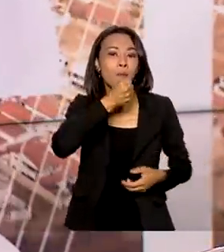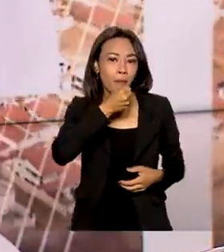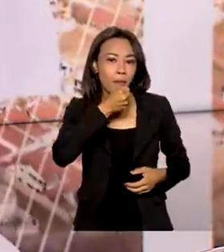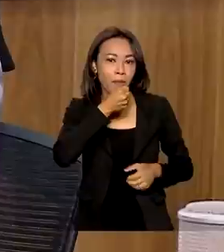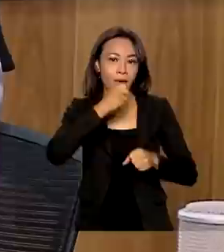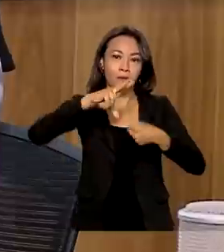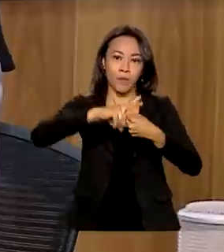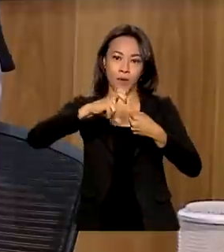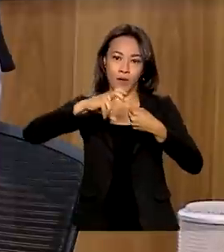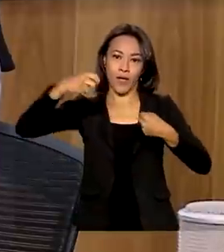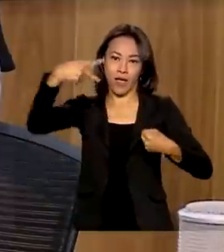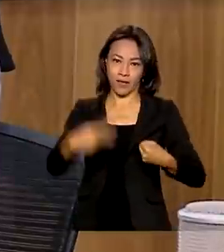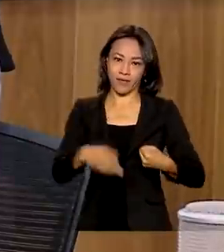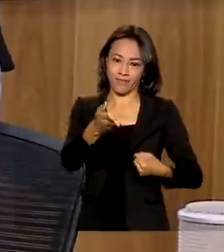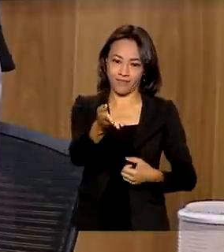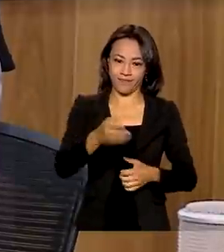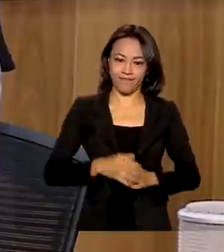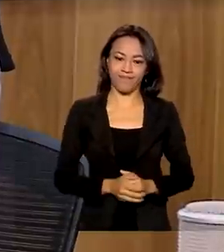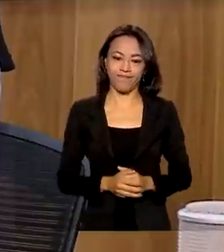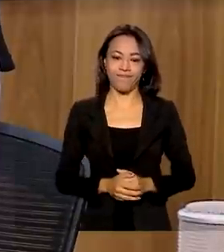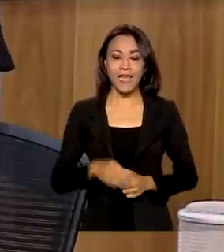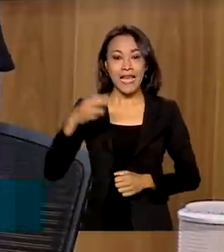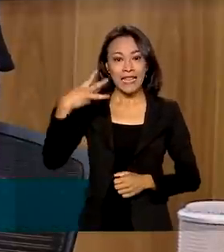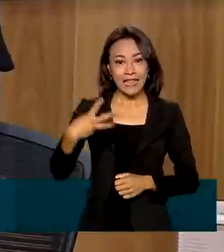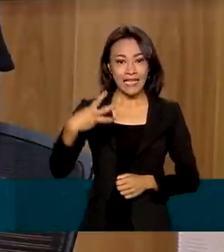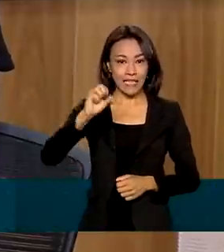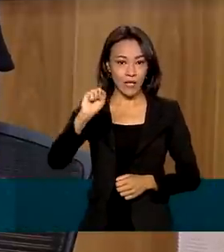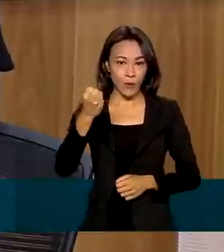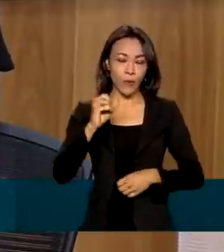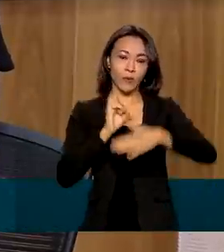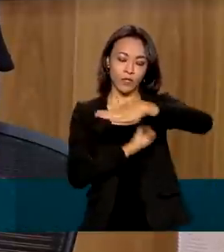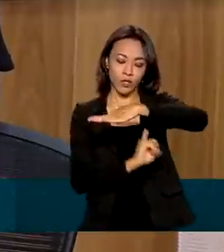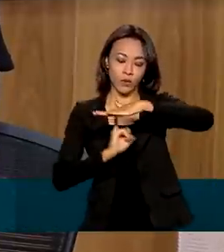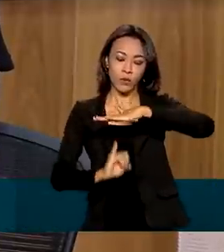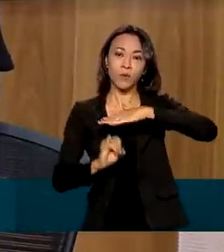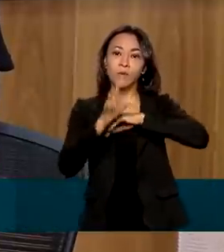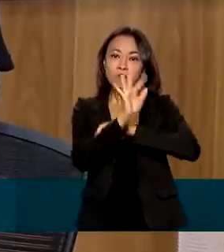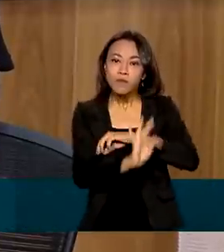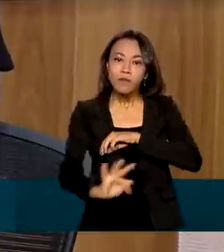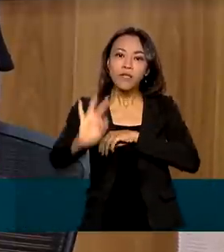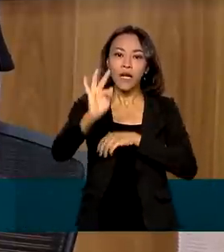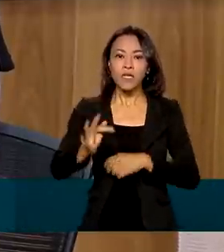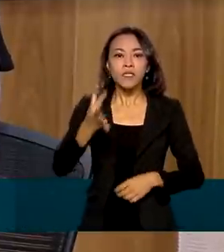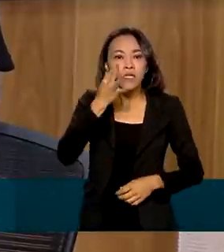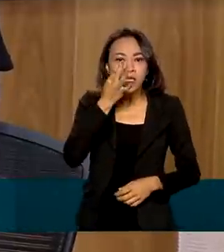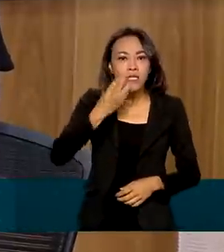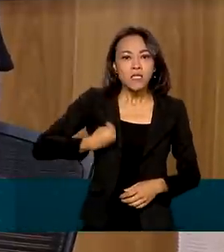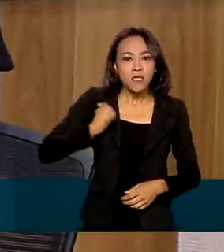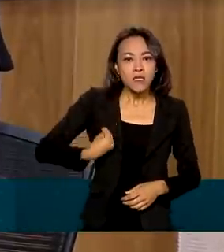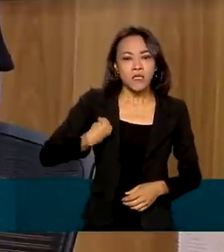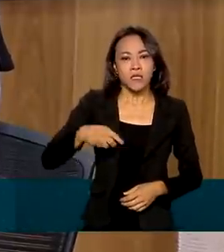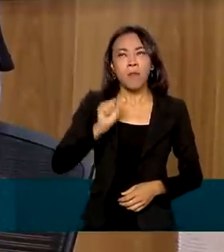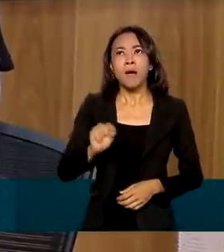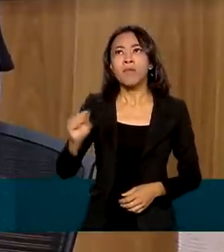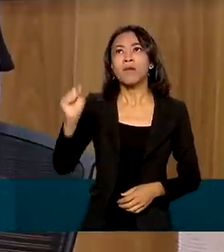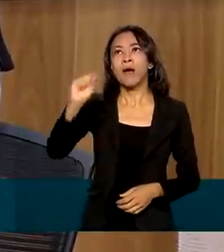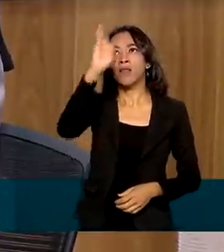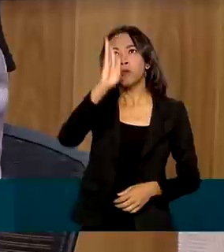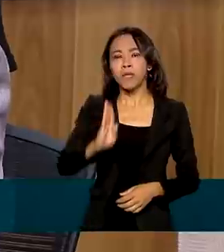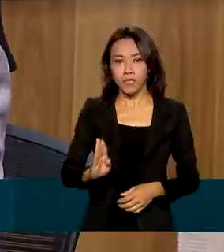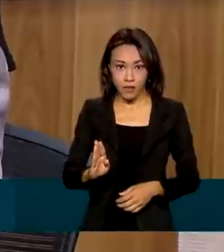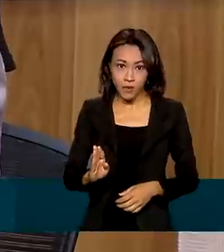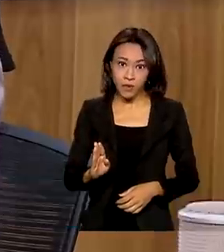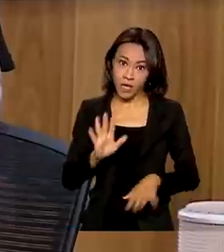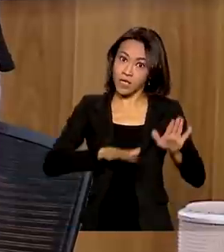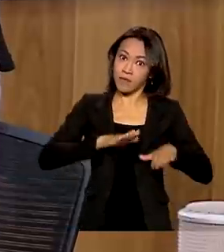Brasil. Esses 38 institutos federais que hoje existem no Brasil, que o Brasil não conhece, eles